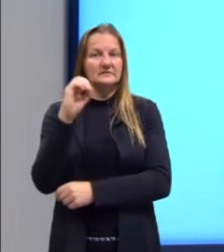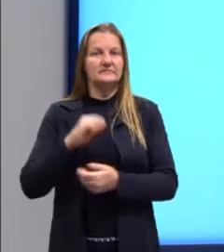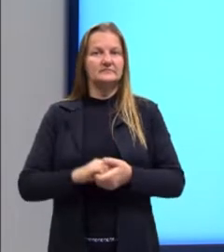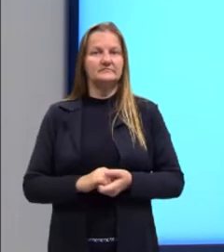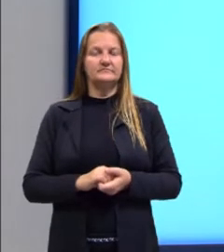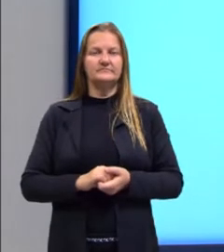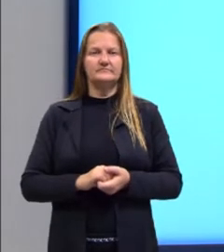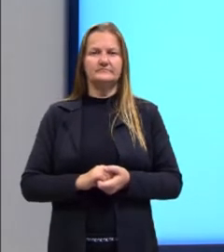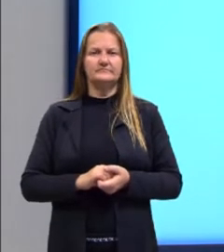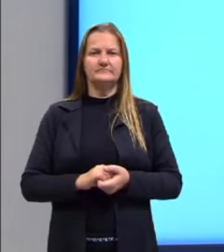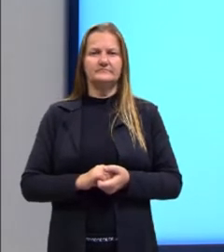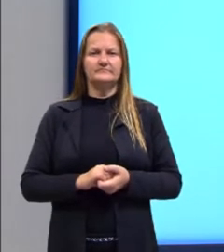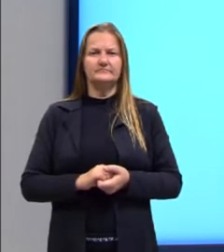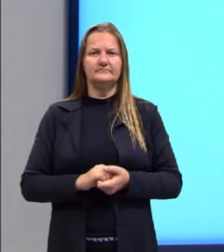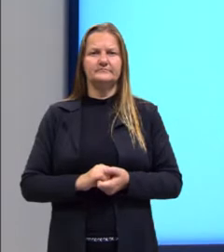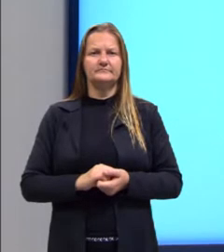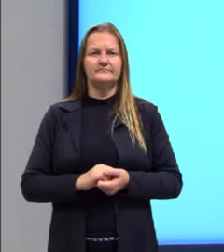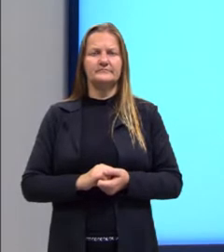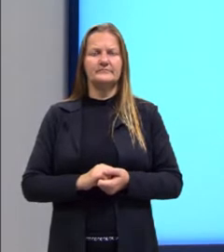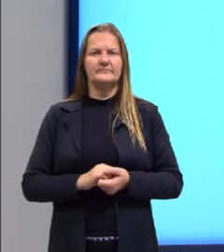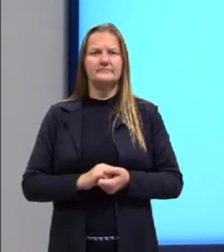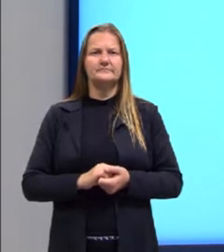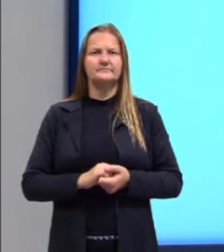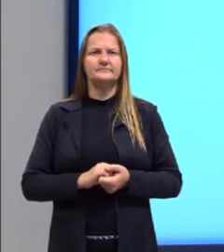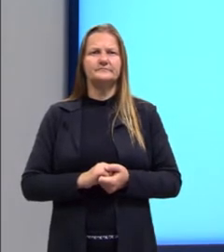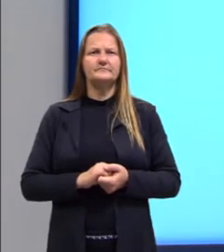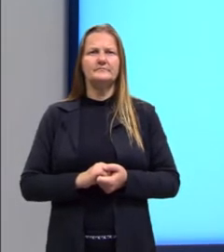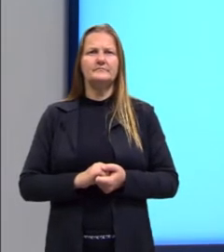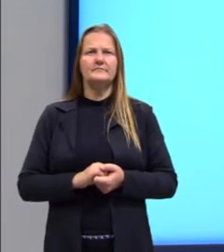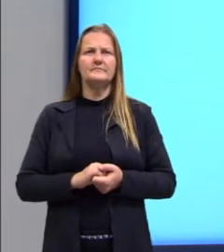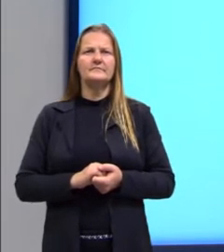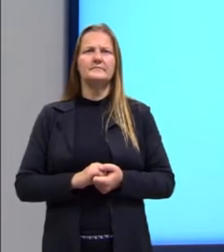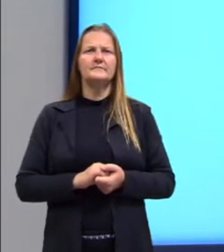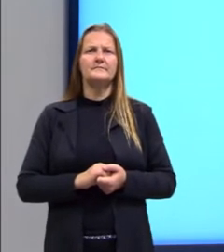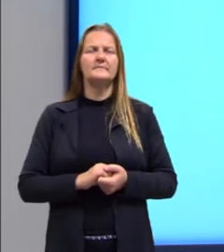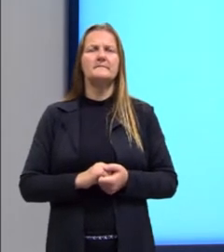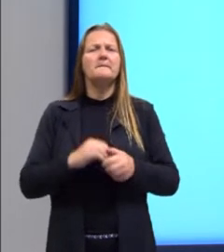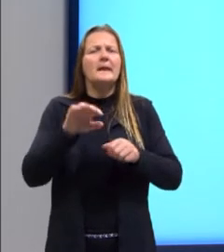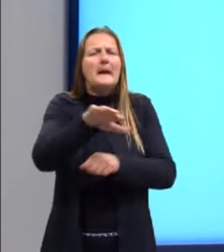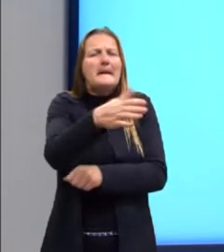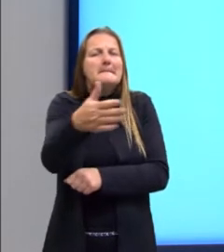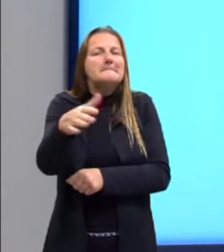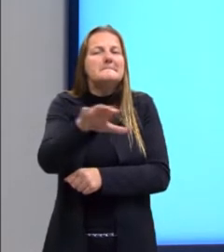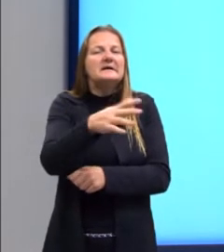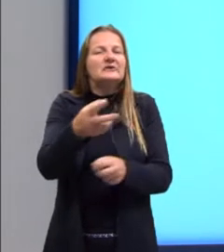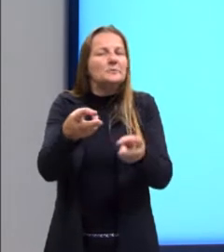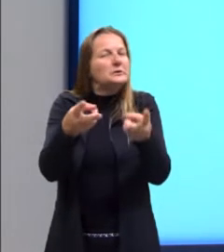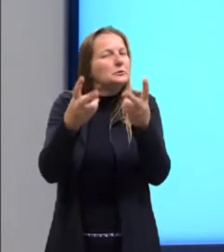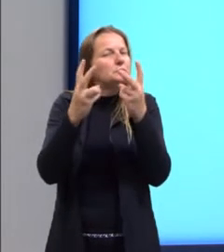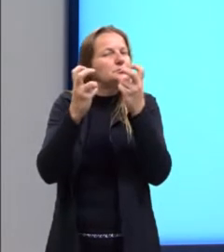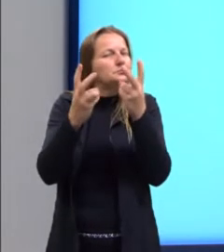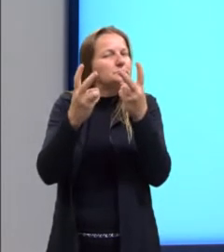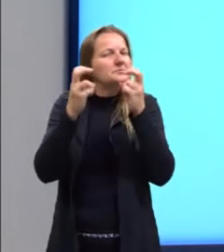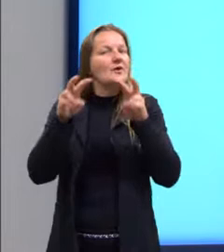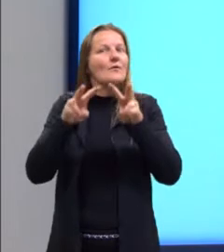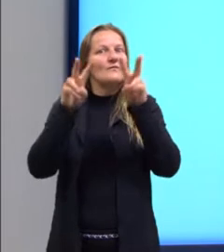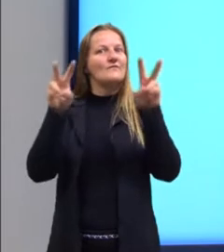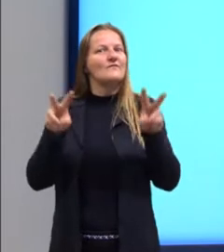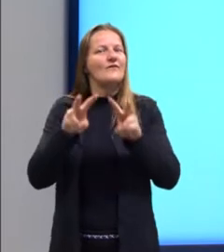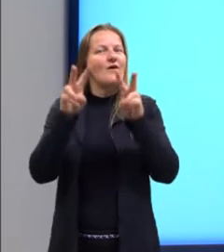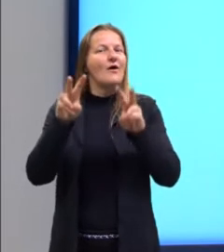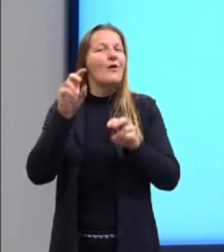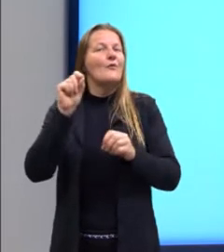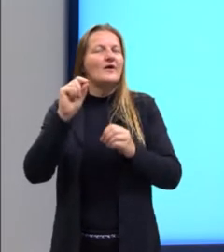uma deficiência, uma dificuldade de locomoção. Então, gente já tem mais ou menos a ideia do que se